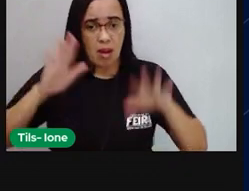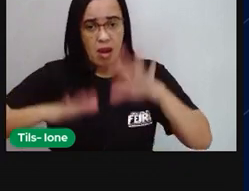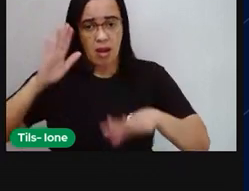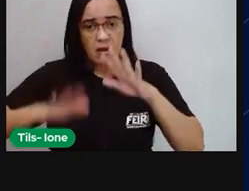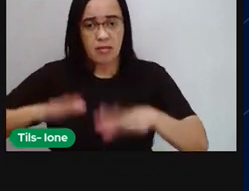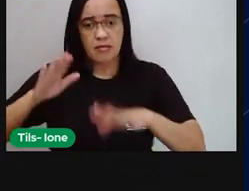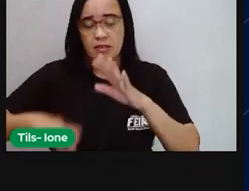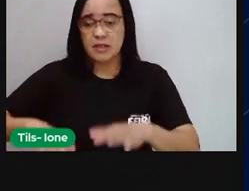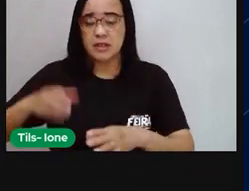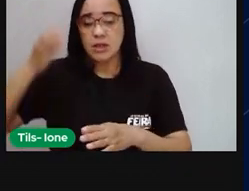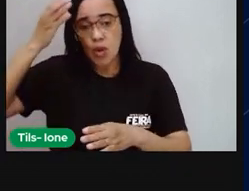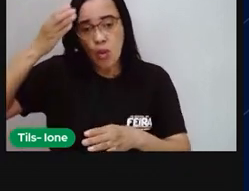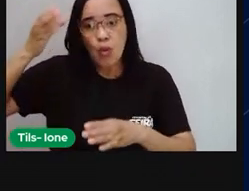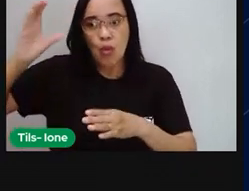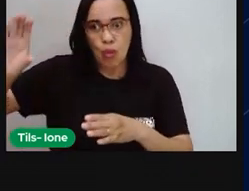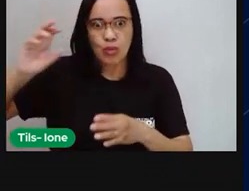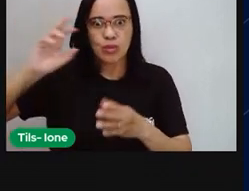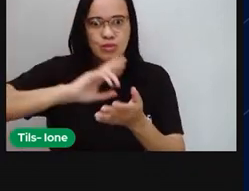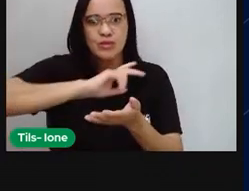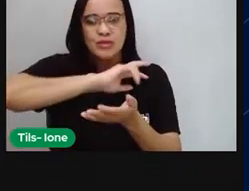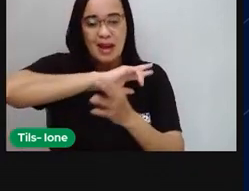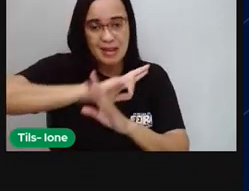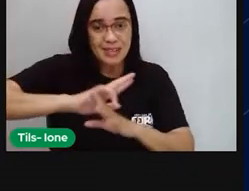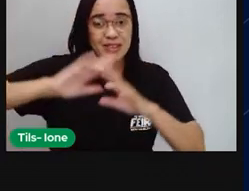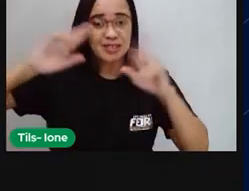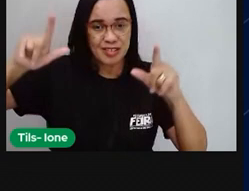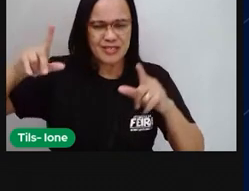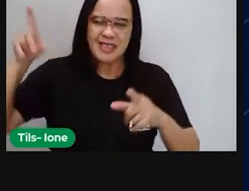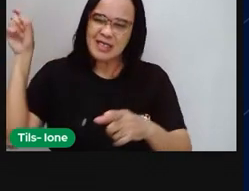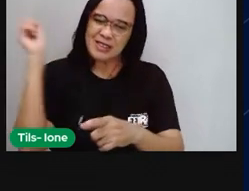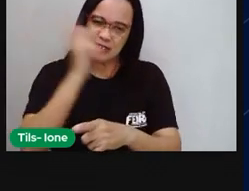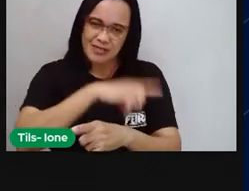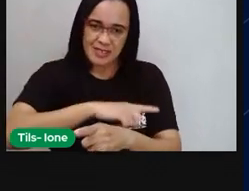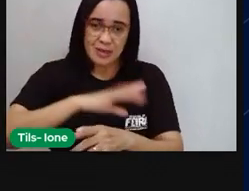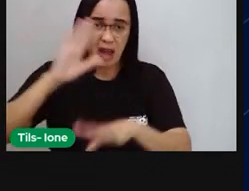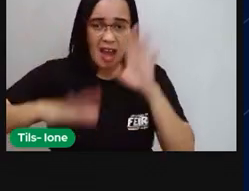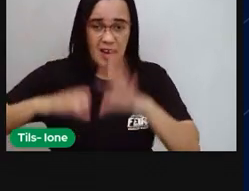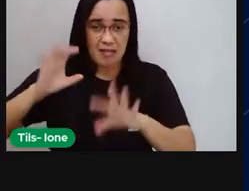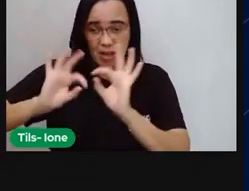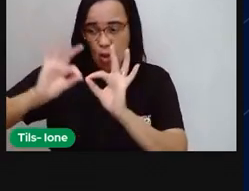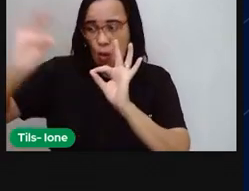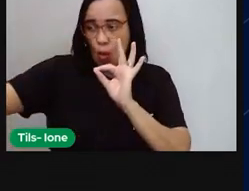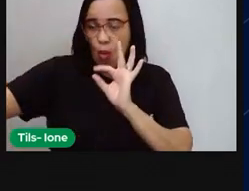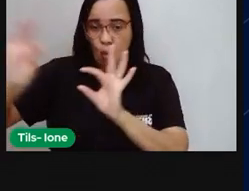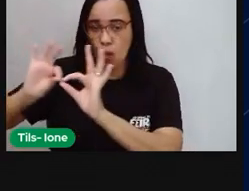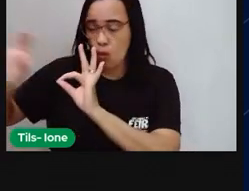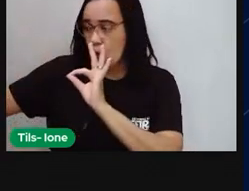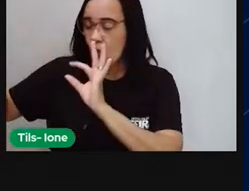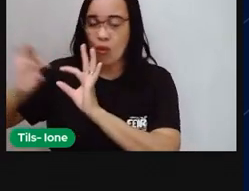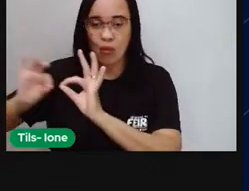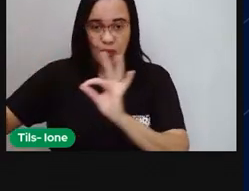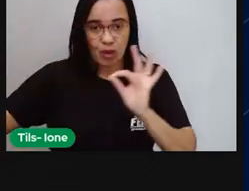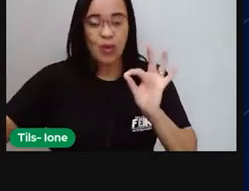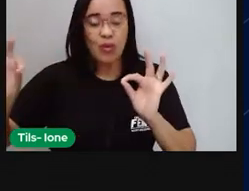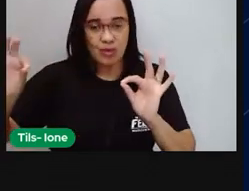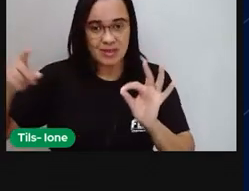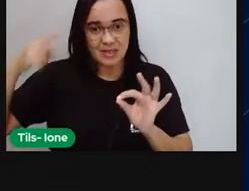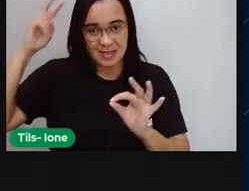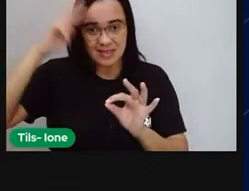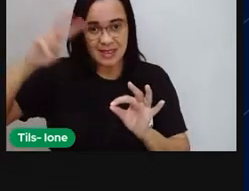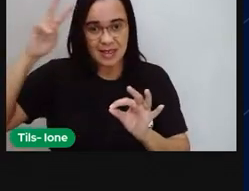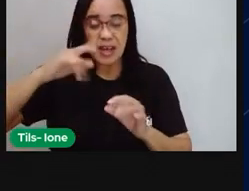culturas é algo aí que já é mais difícil, né? Apesar de que o processo de globalização, o acesso às